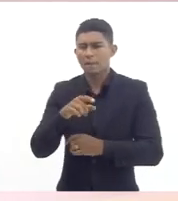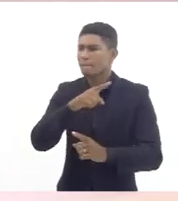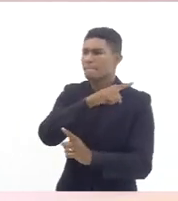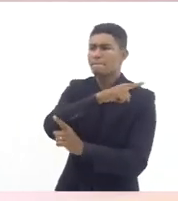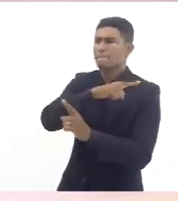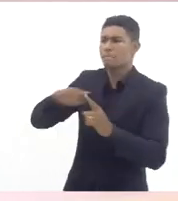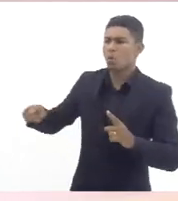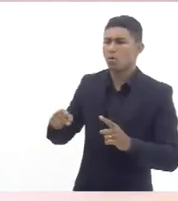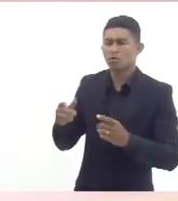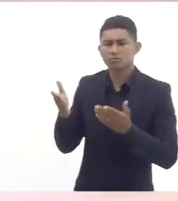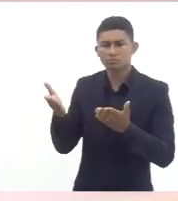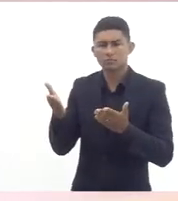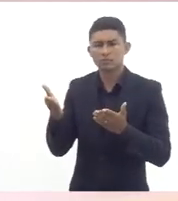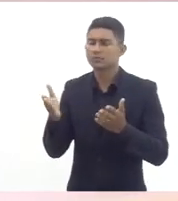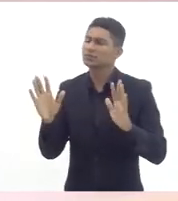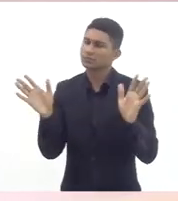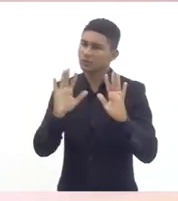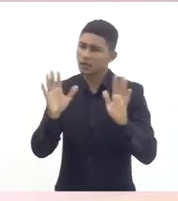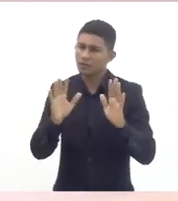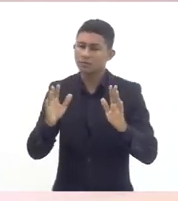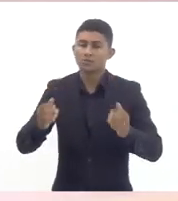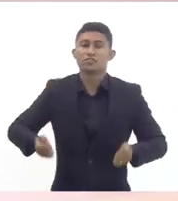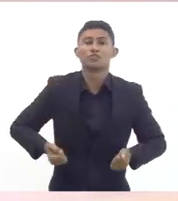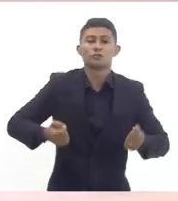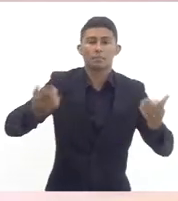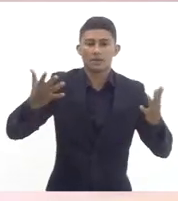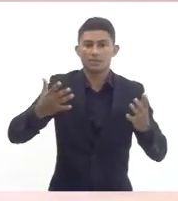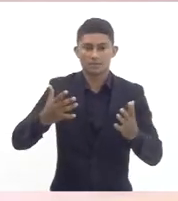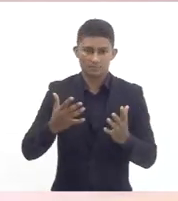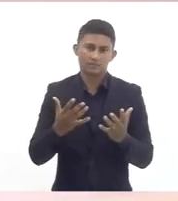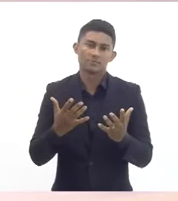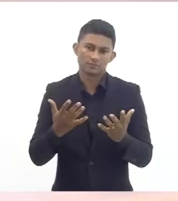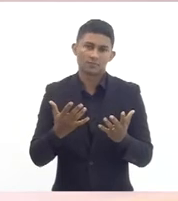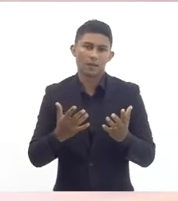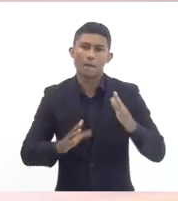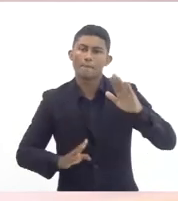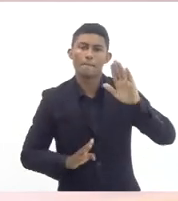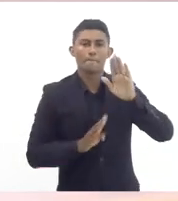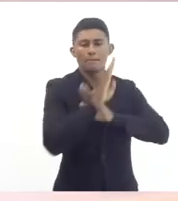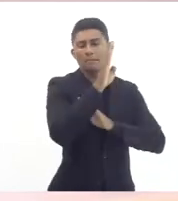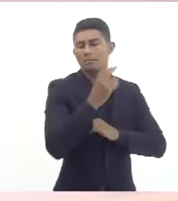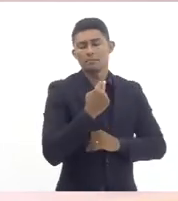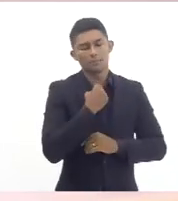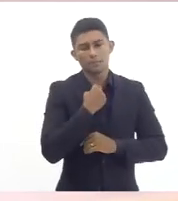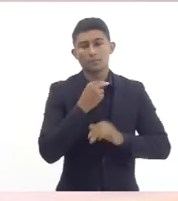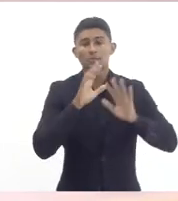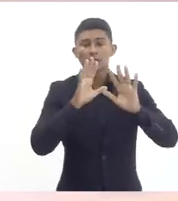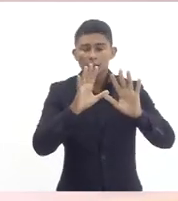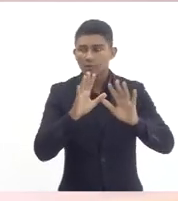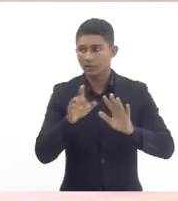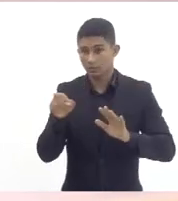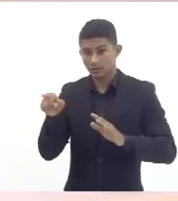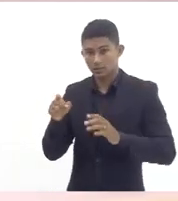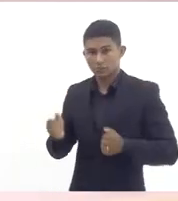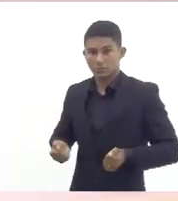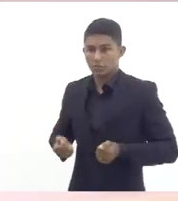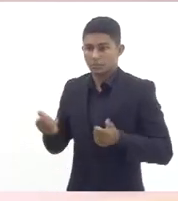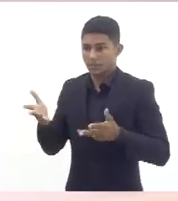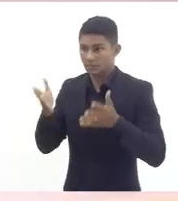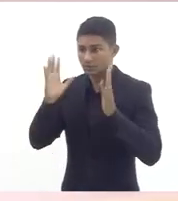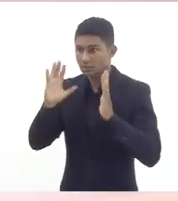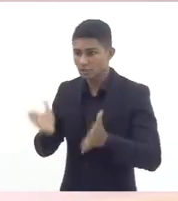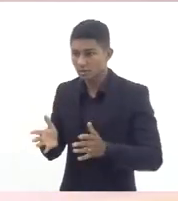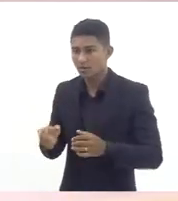ele proíbe o aumento da despesa mas não proíbe que essas despesas já correntes já efetivadas sejam